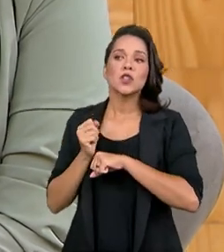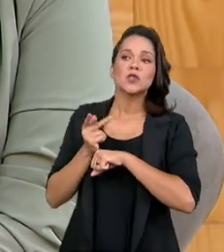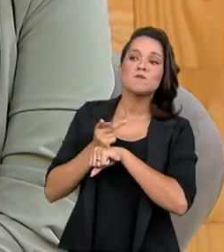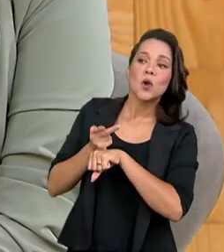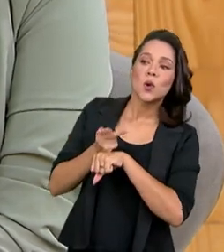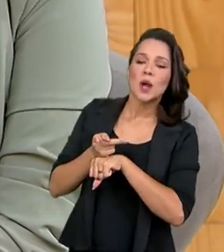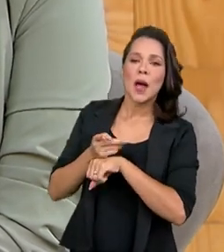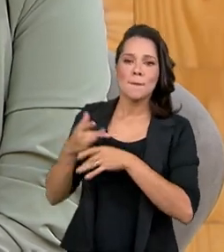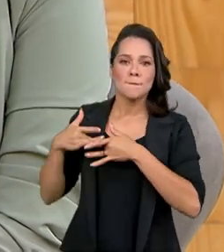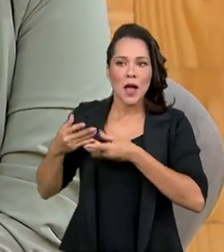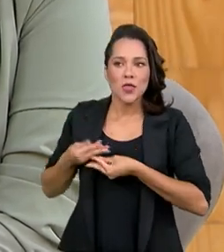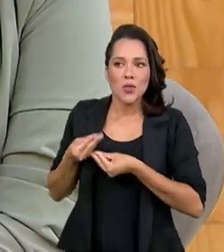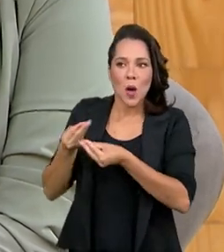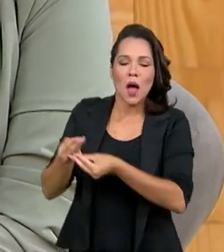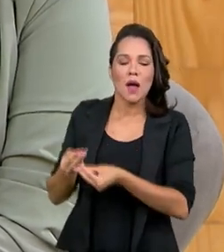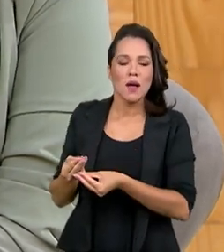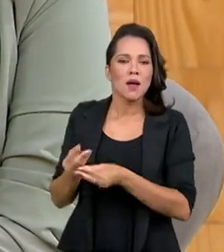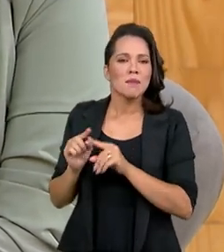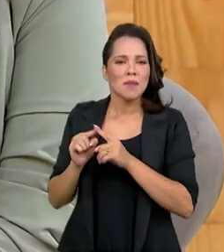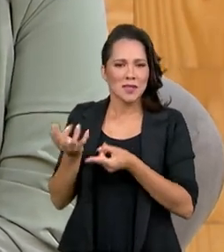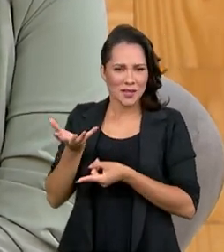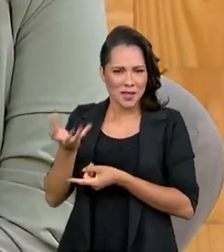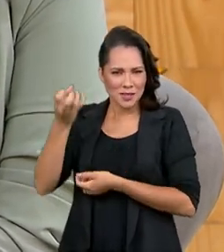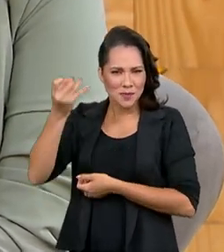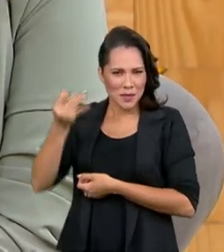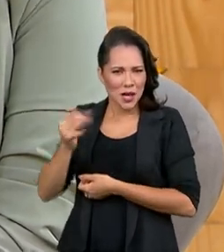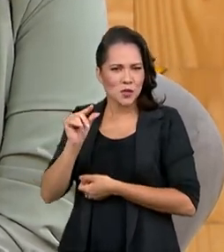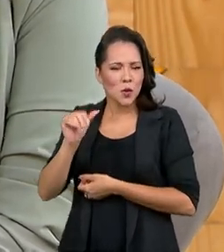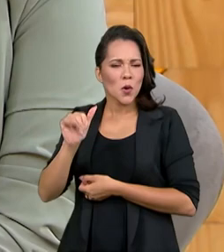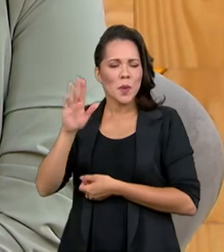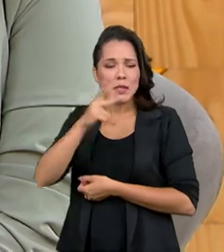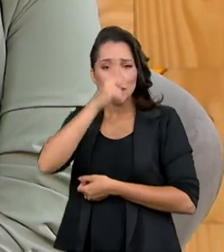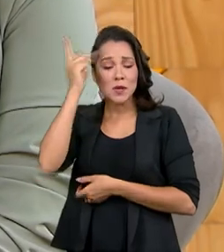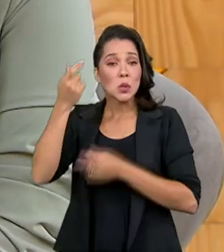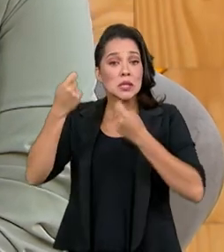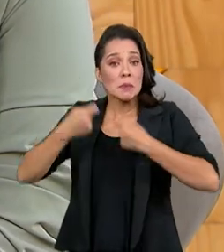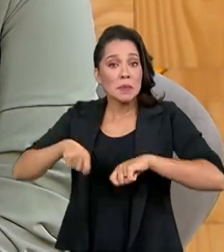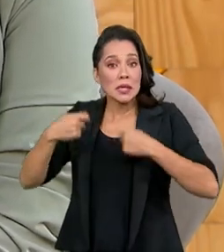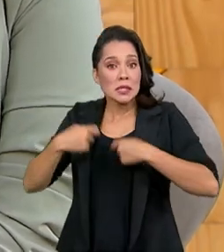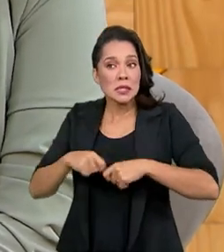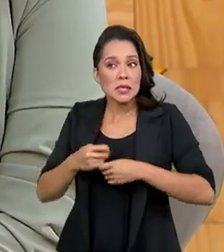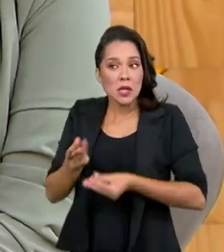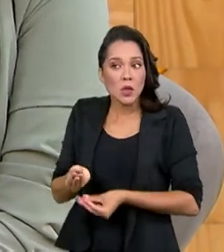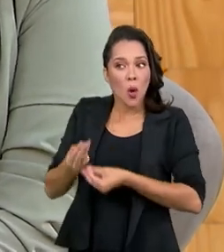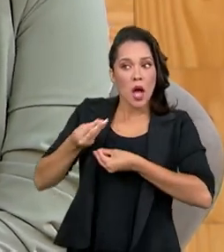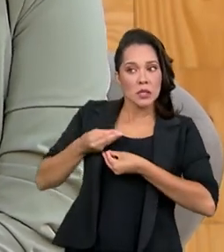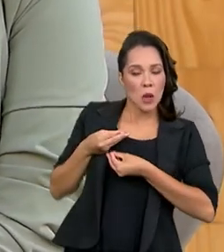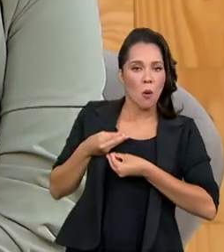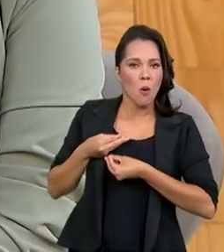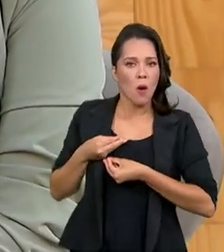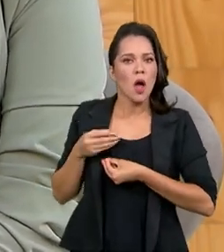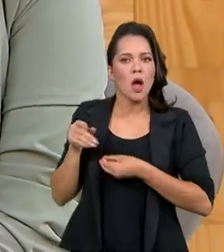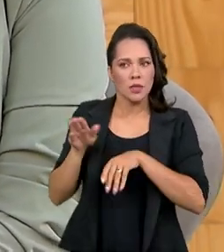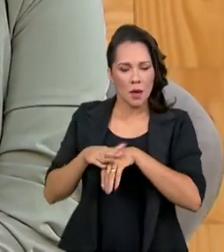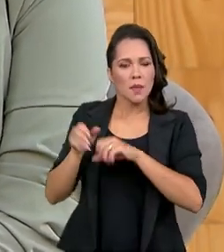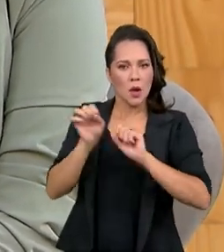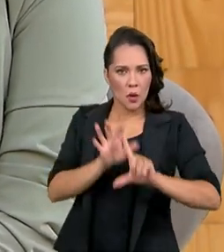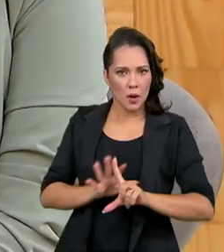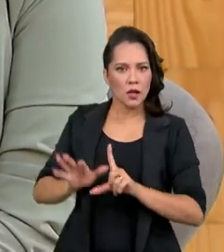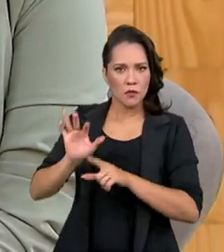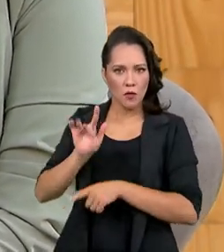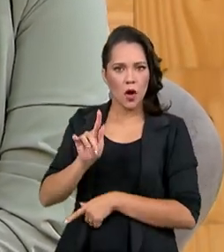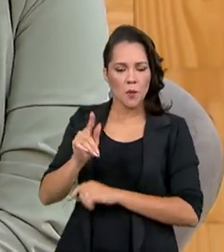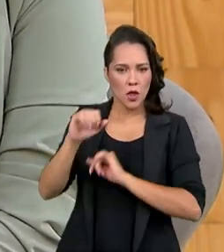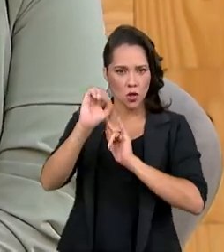para doar, mas eu queria que a senhora falasse um pouquinho mais sobre as pessoas que precisam, se ela também por meio da plataforma